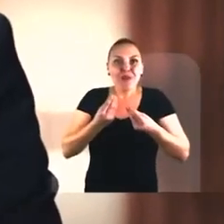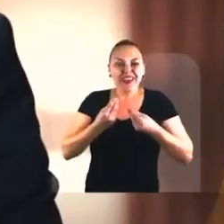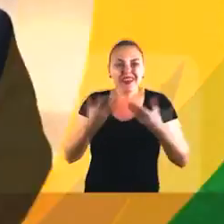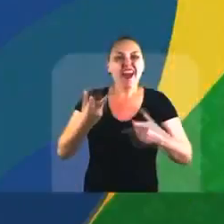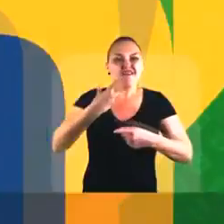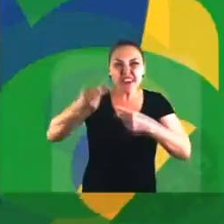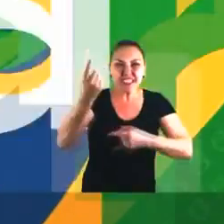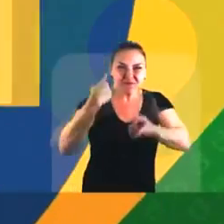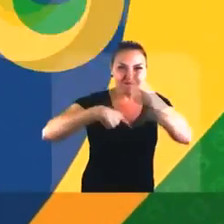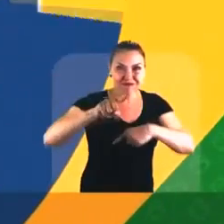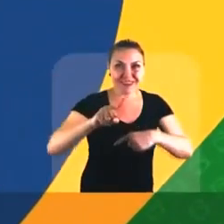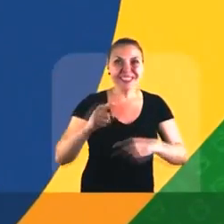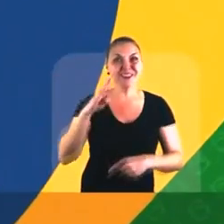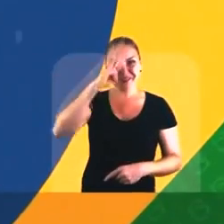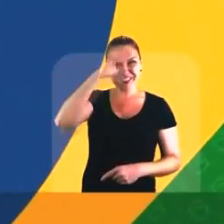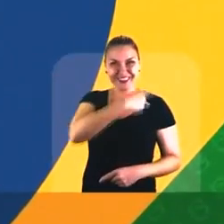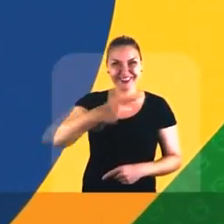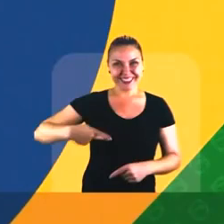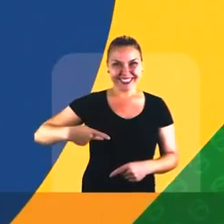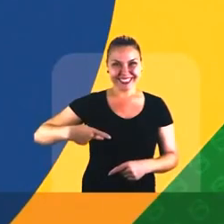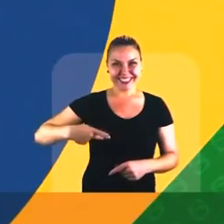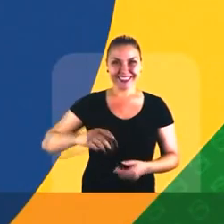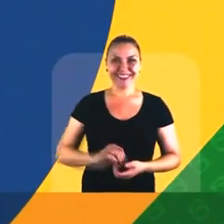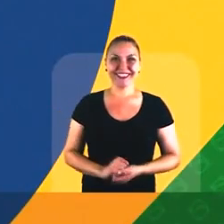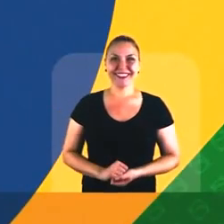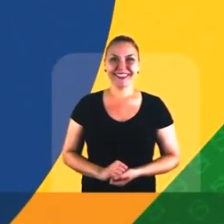lutar e vencer Bolsonaro presidente